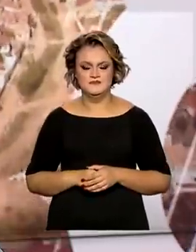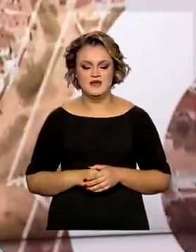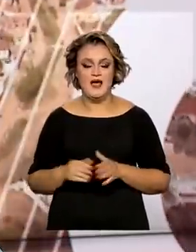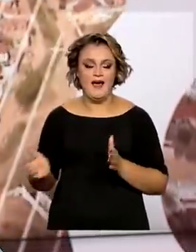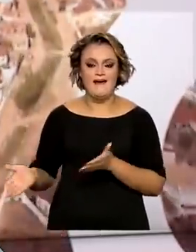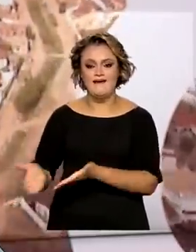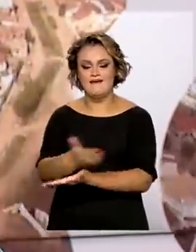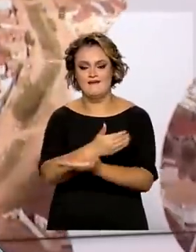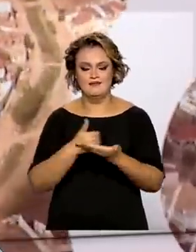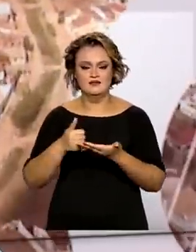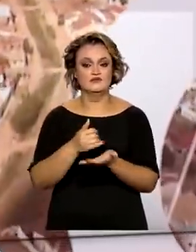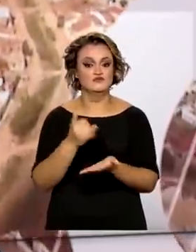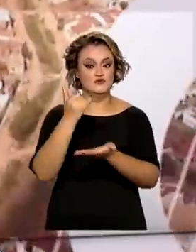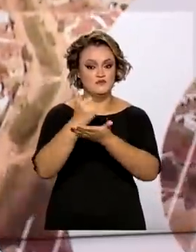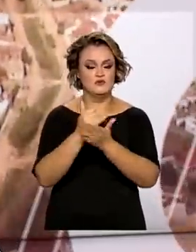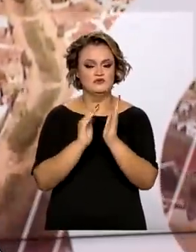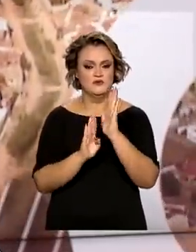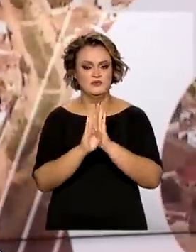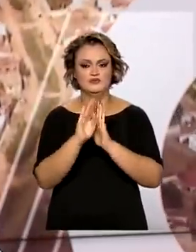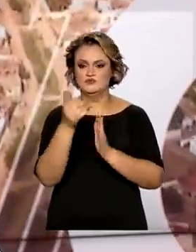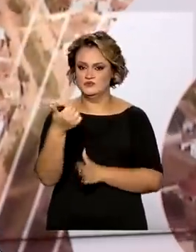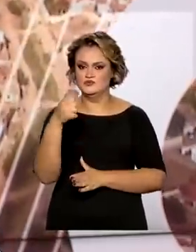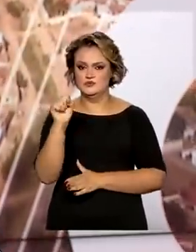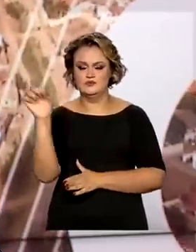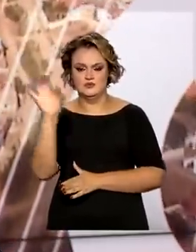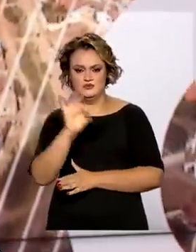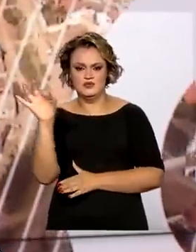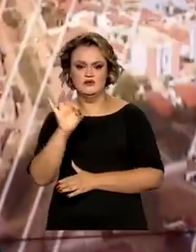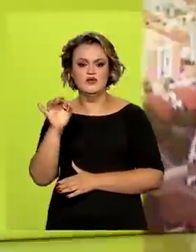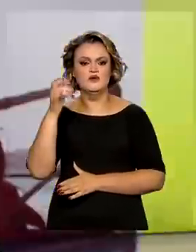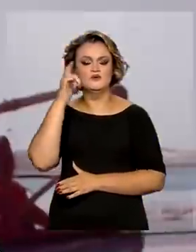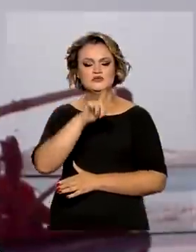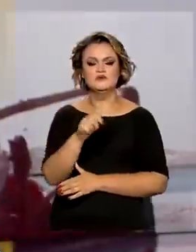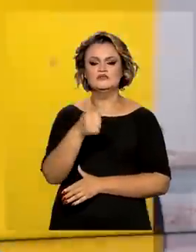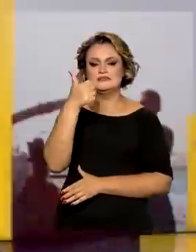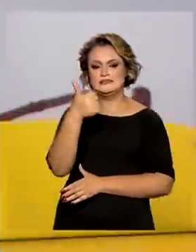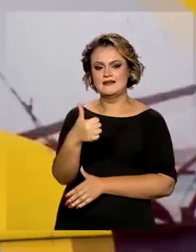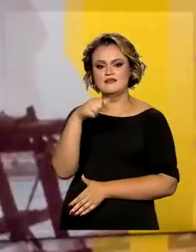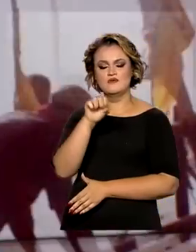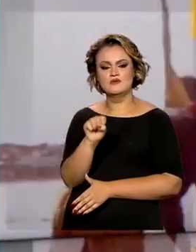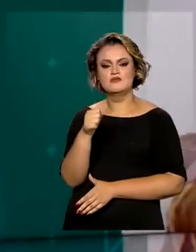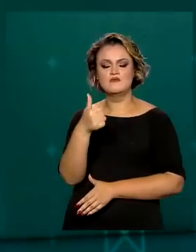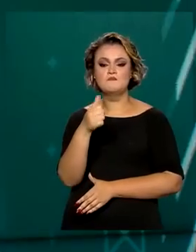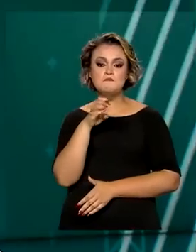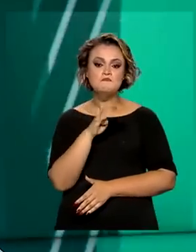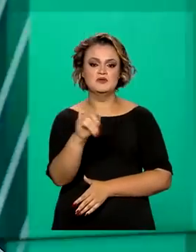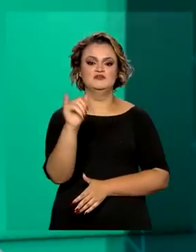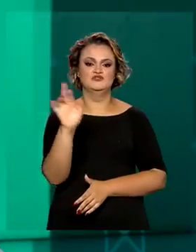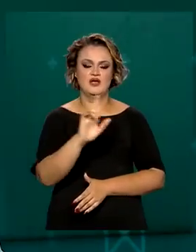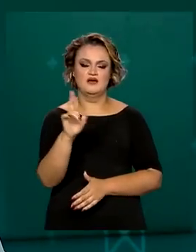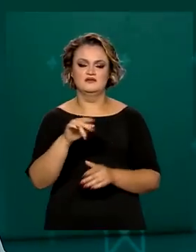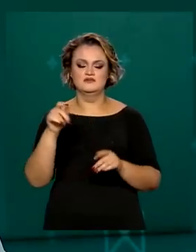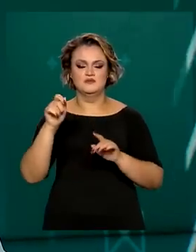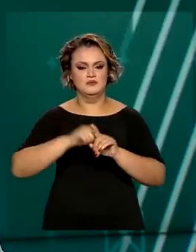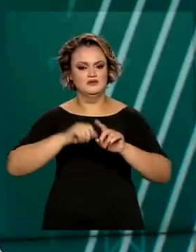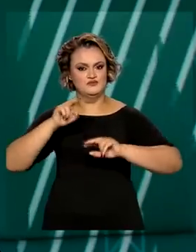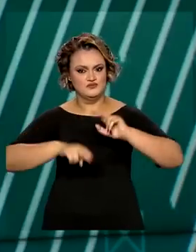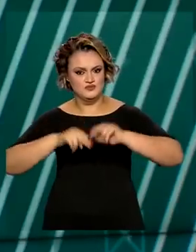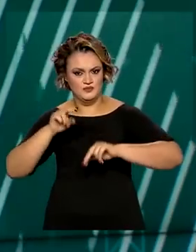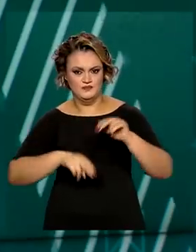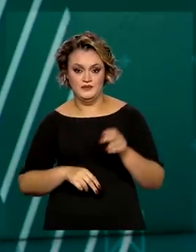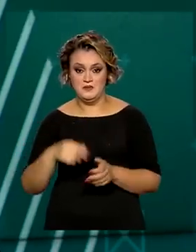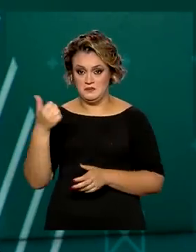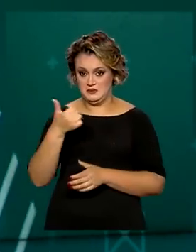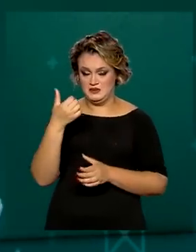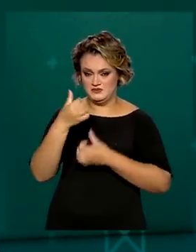arrecadação de impostos aumentou 18% e atingiu 181 bilhões de reais em junho. Já no primeiro